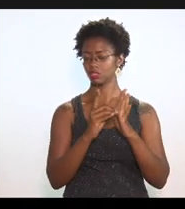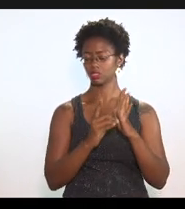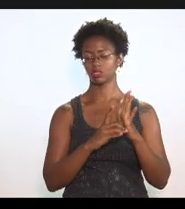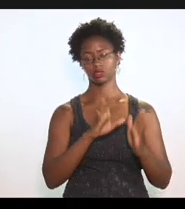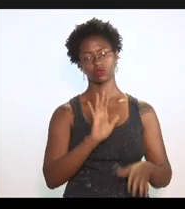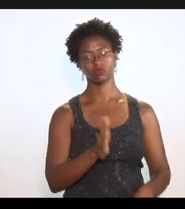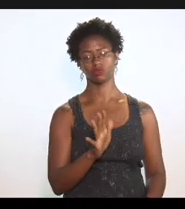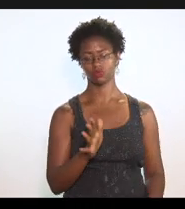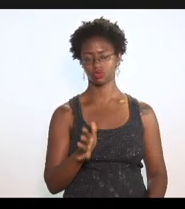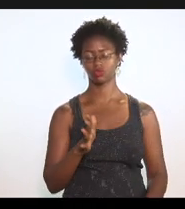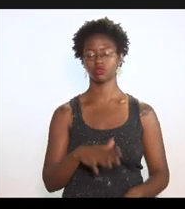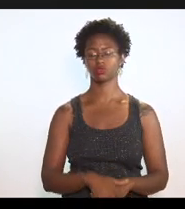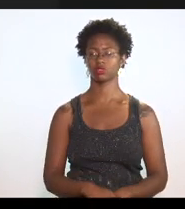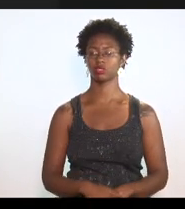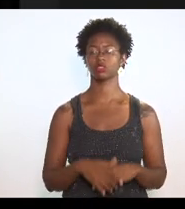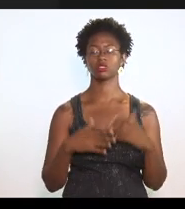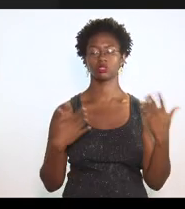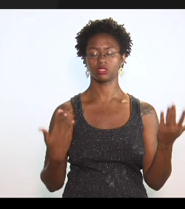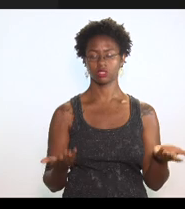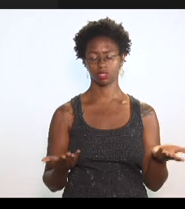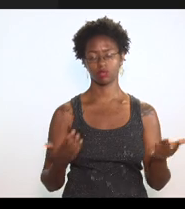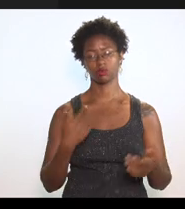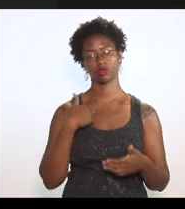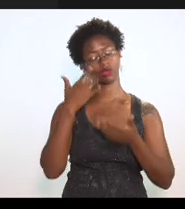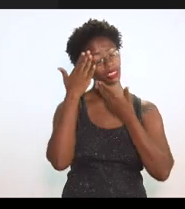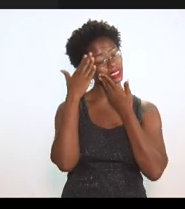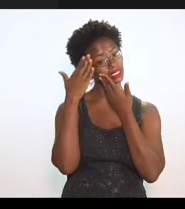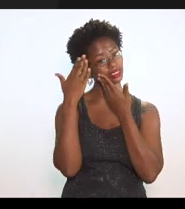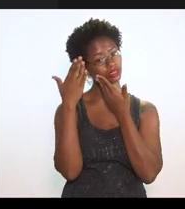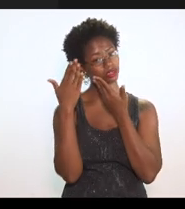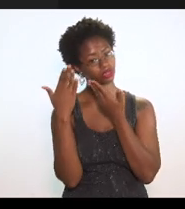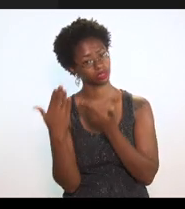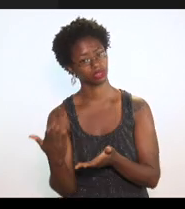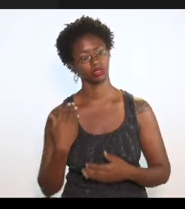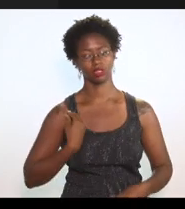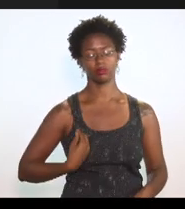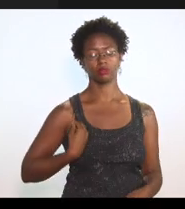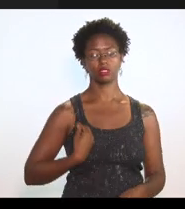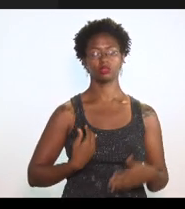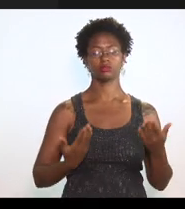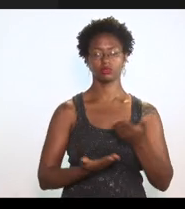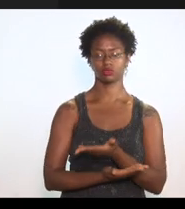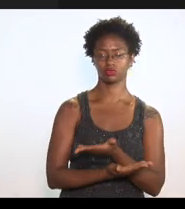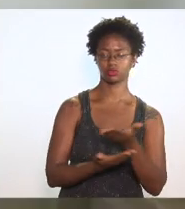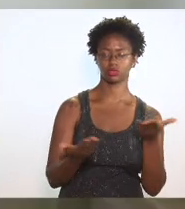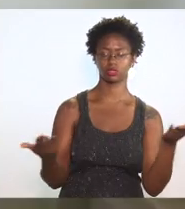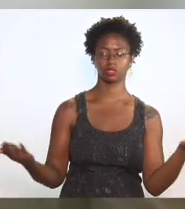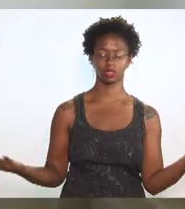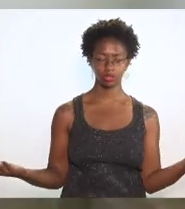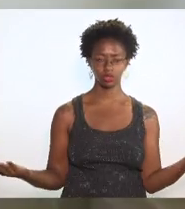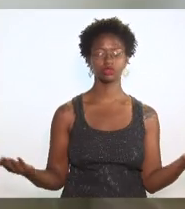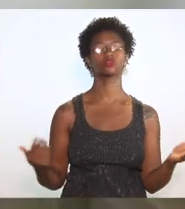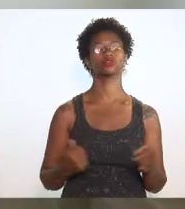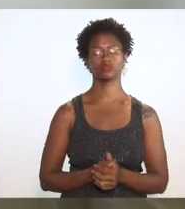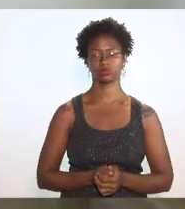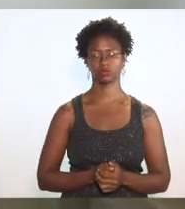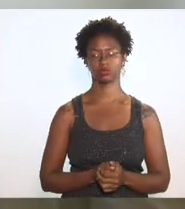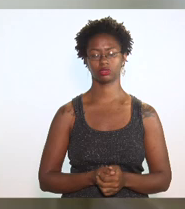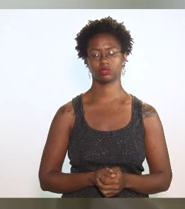assim posto eu agradeço a participação de todas e todos